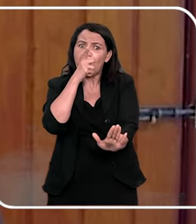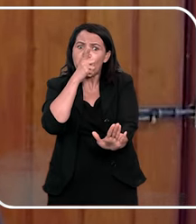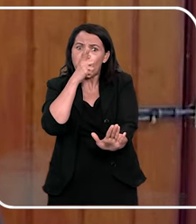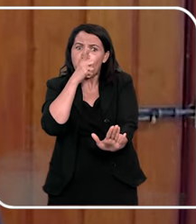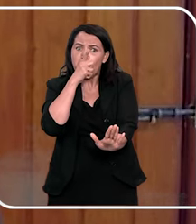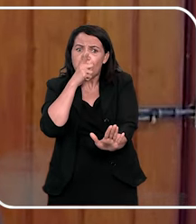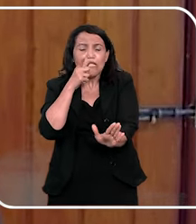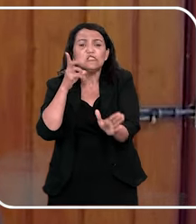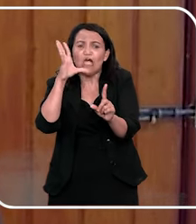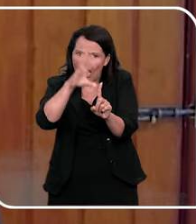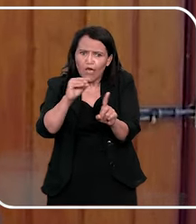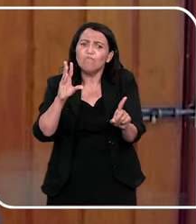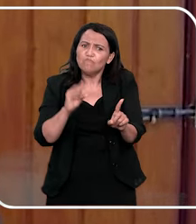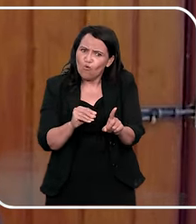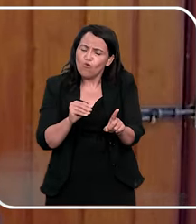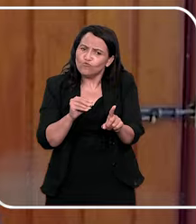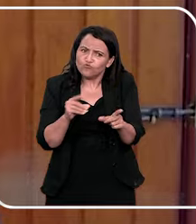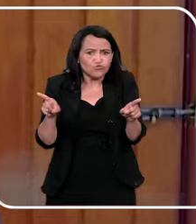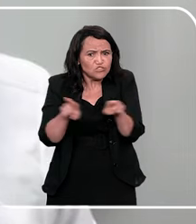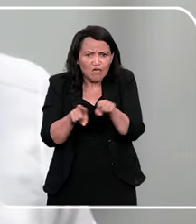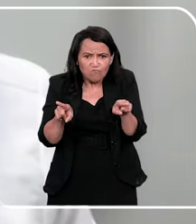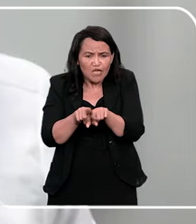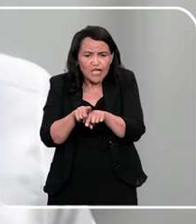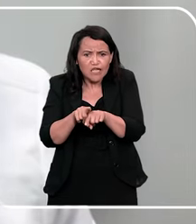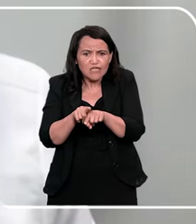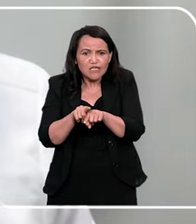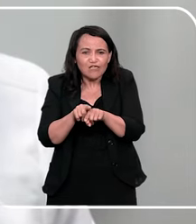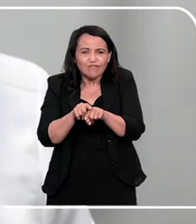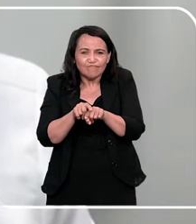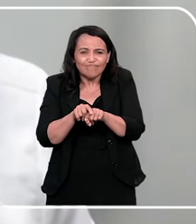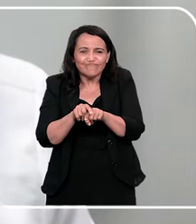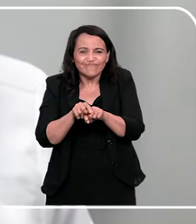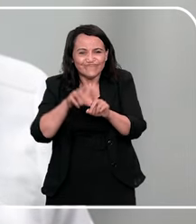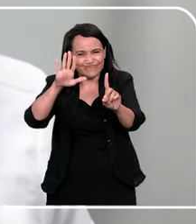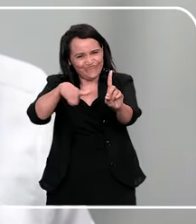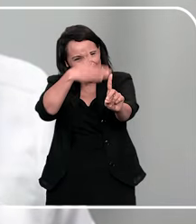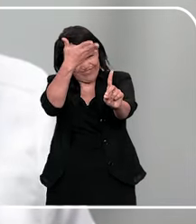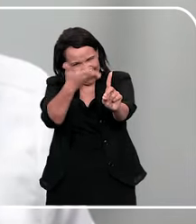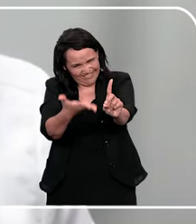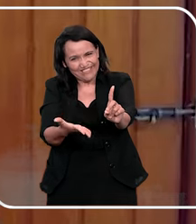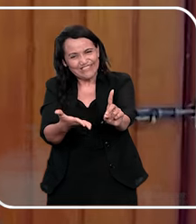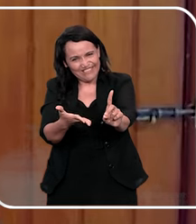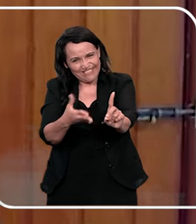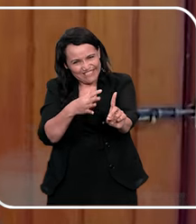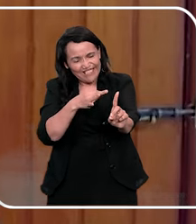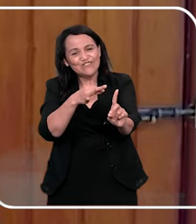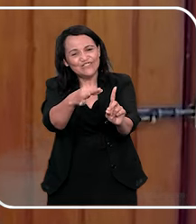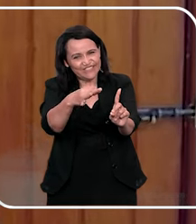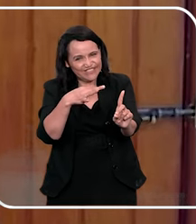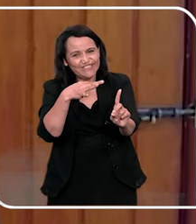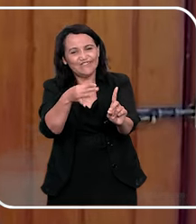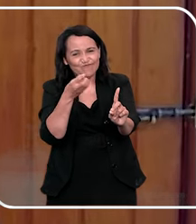abuso, gente, do mesmo jeito. Muitos elogios aqui pra você, viu, Keila? Ah, obrigada, gente, obrigada.